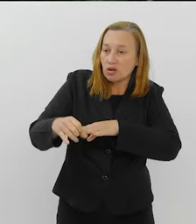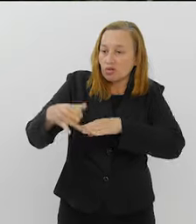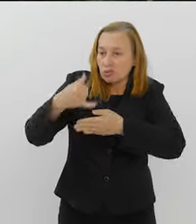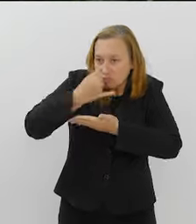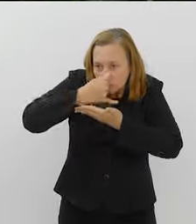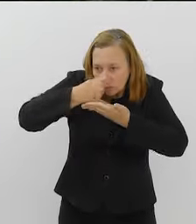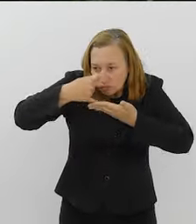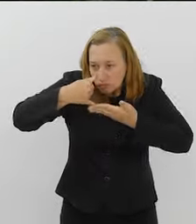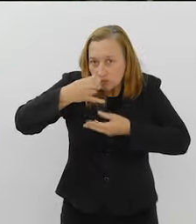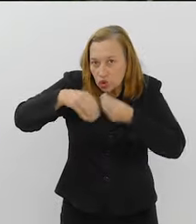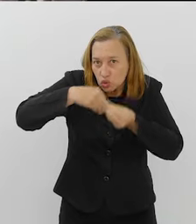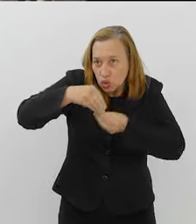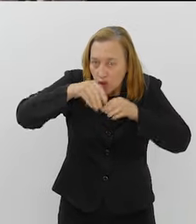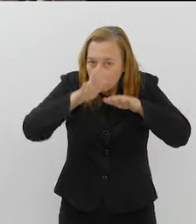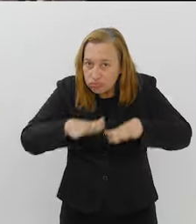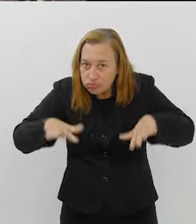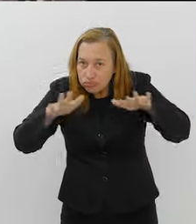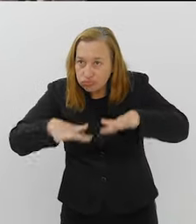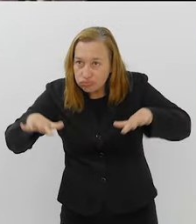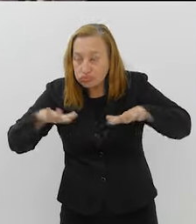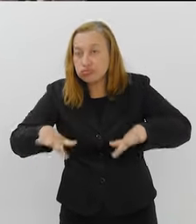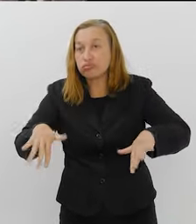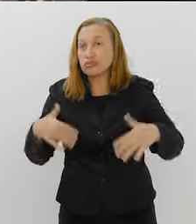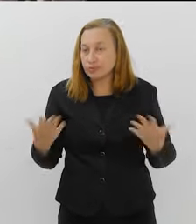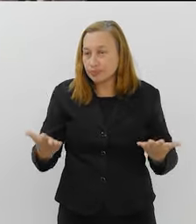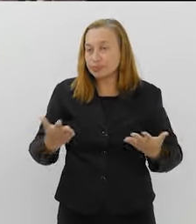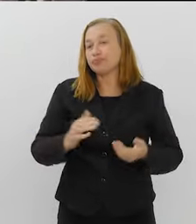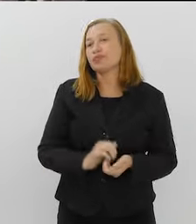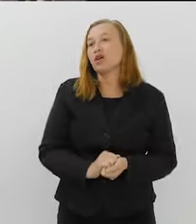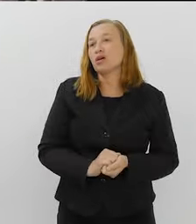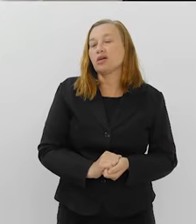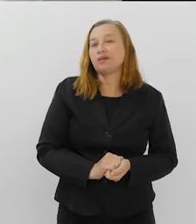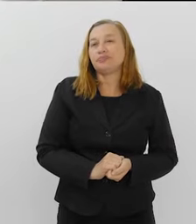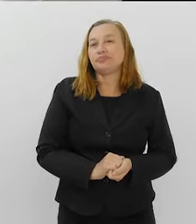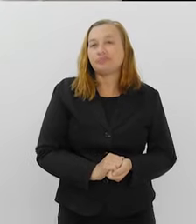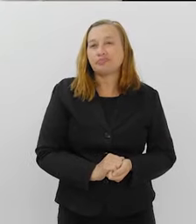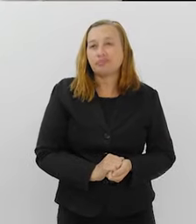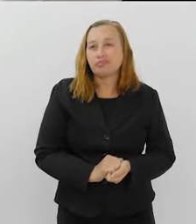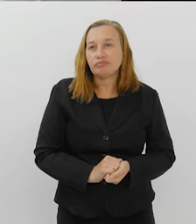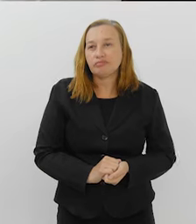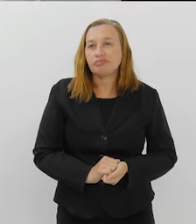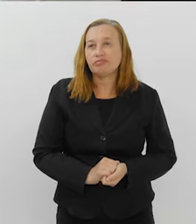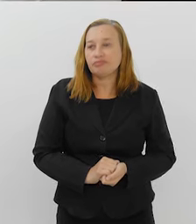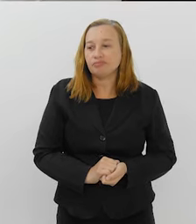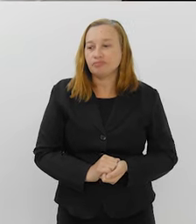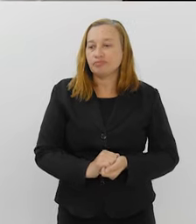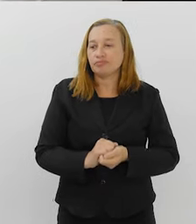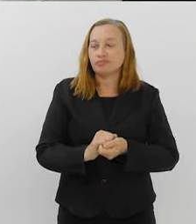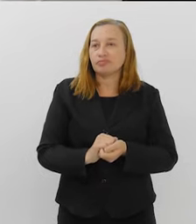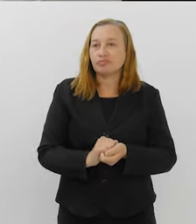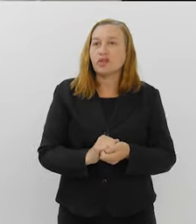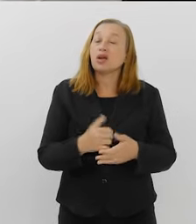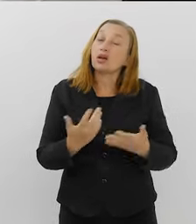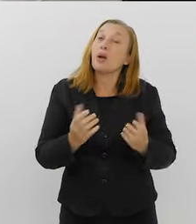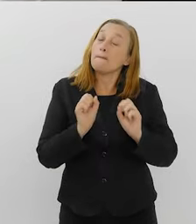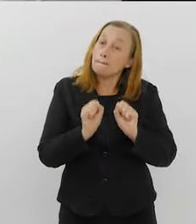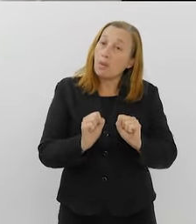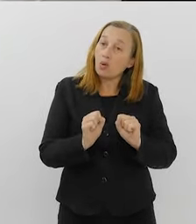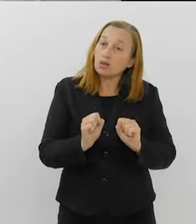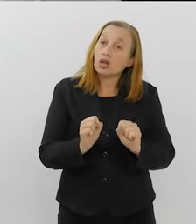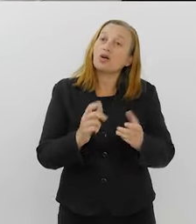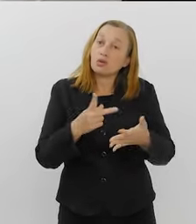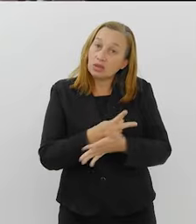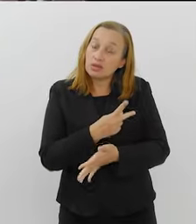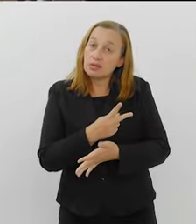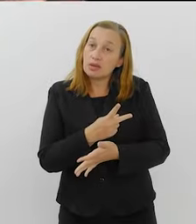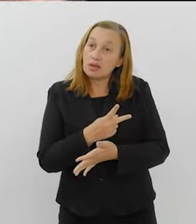topo dessa cadeia, no meio da cadeia alimentar ali dos seres aquáticos. Exatamente. Então, pode ser